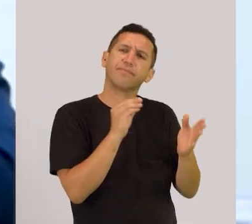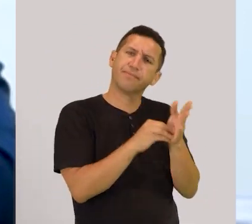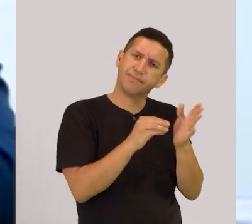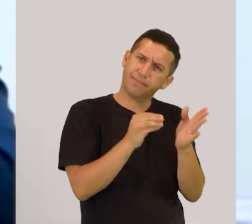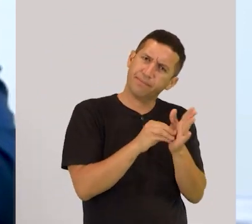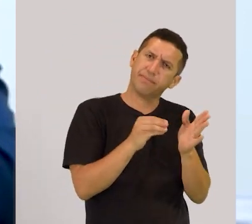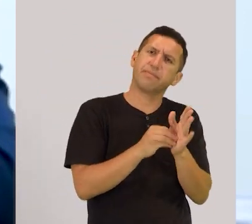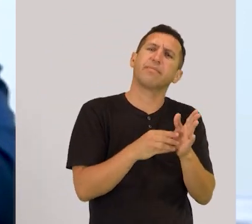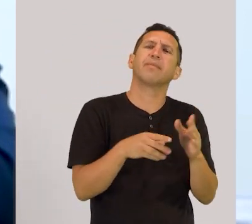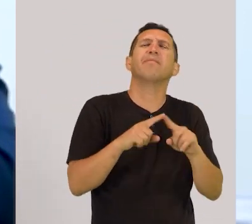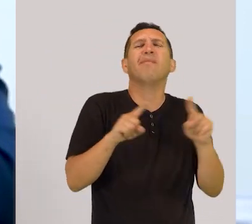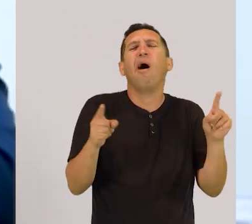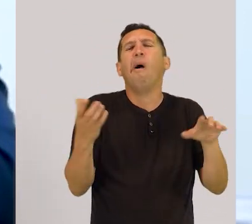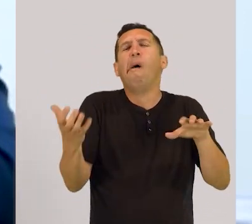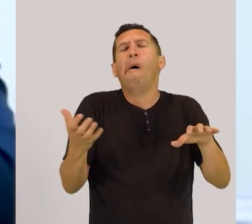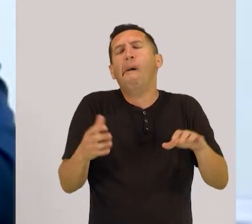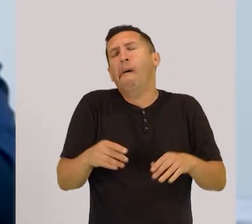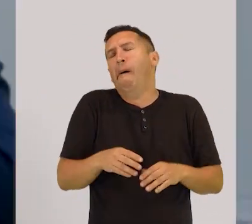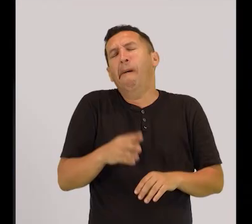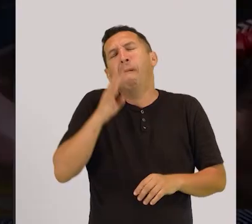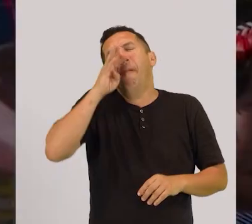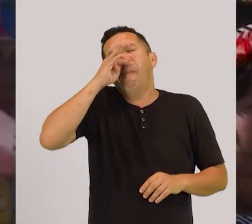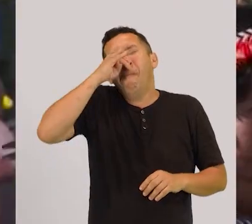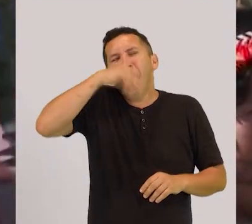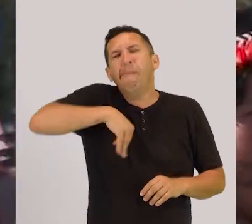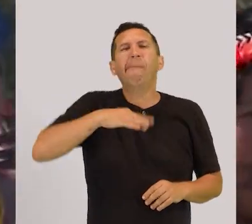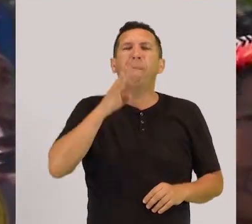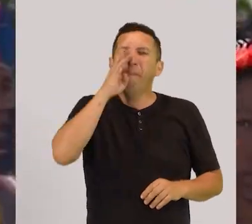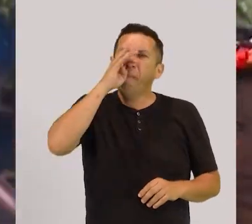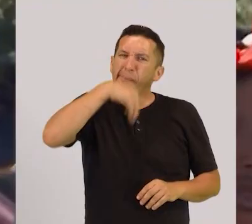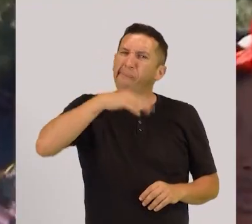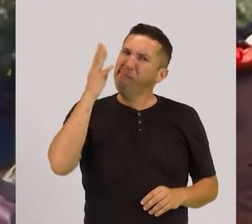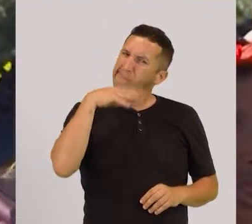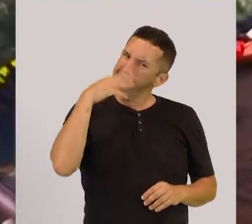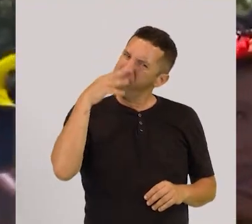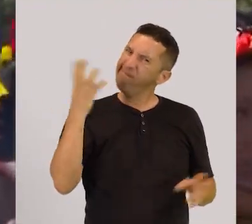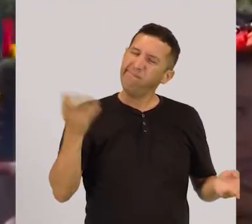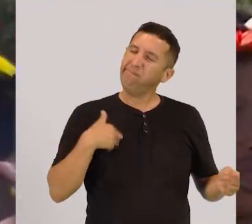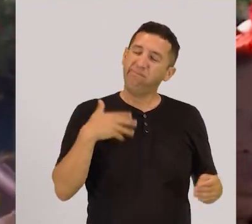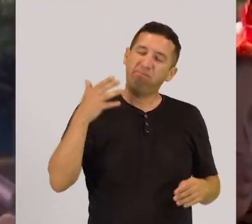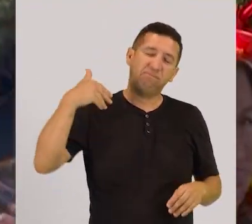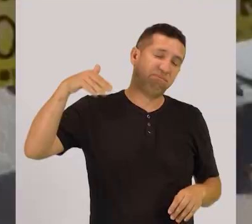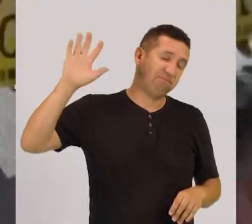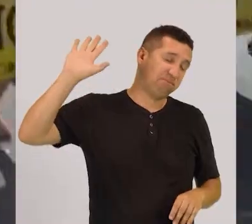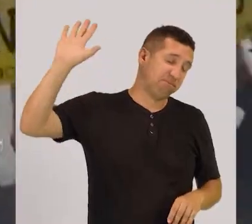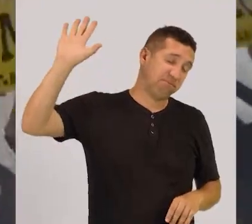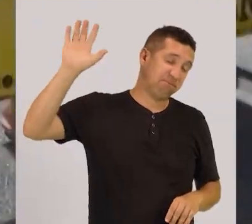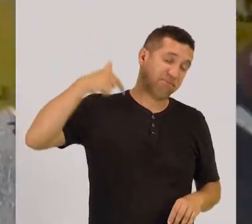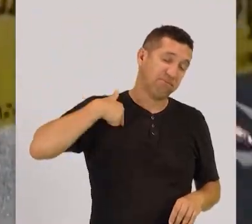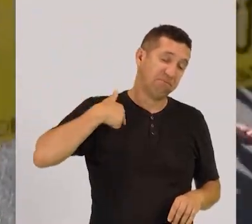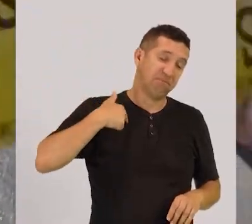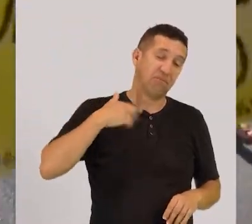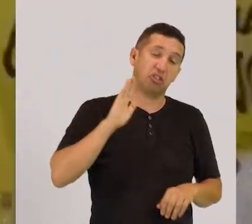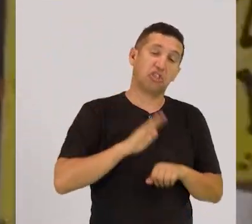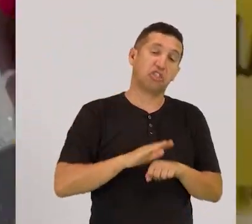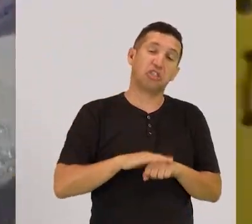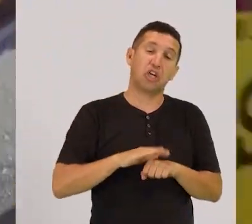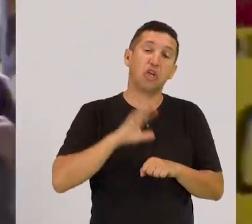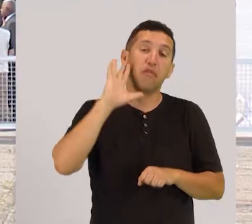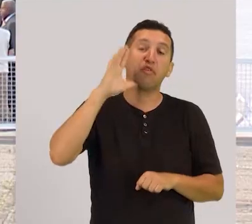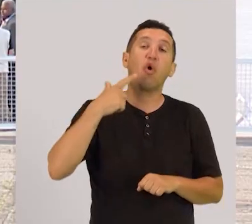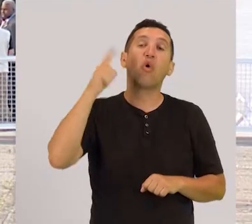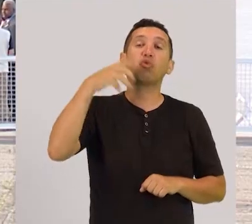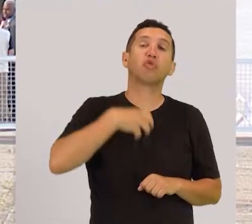mesmo assim, o Congresso insiste em redigir uma questão já